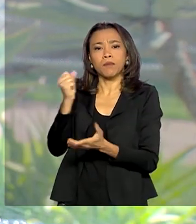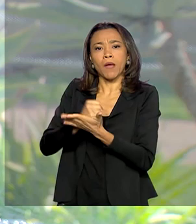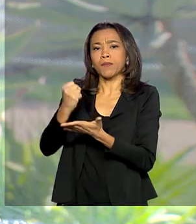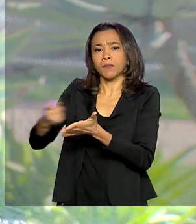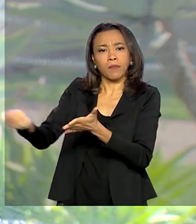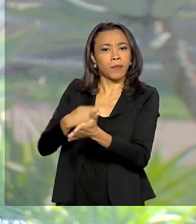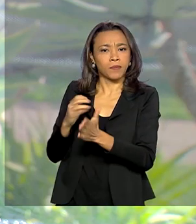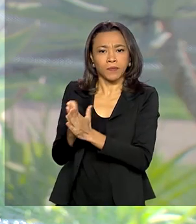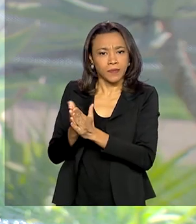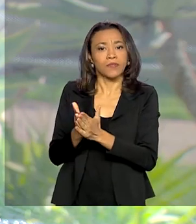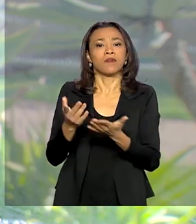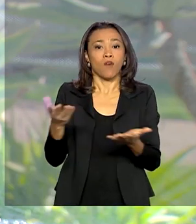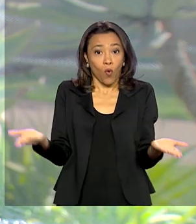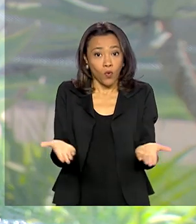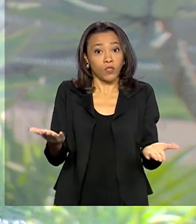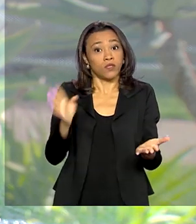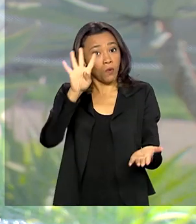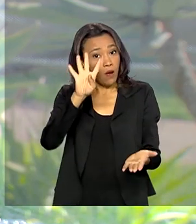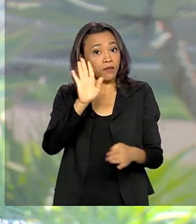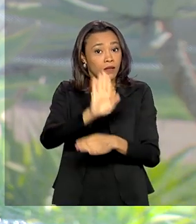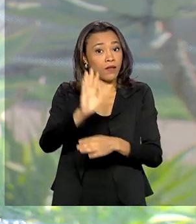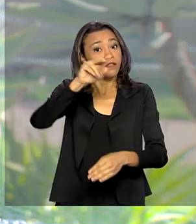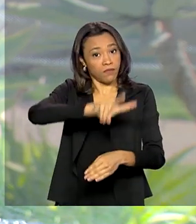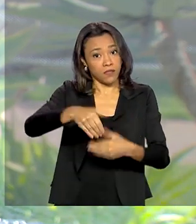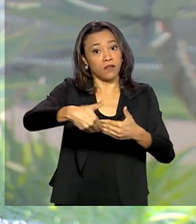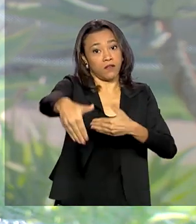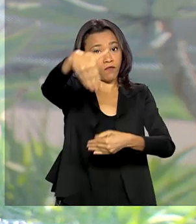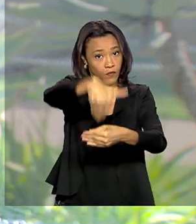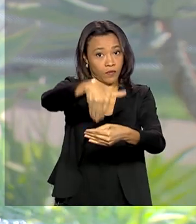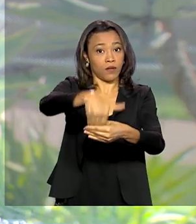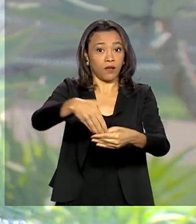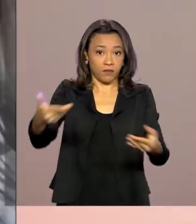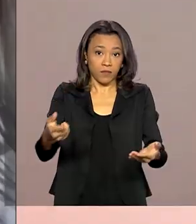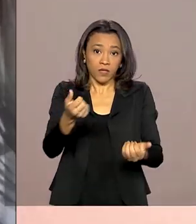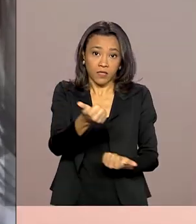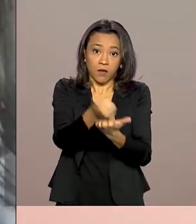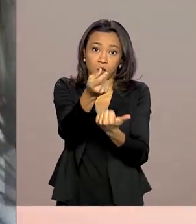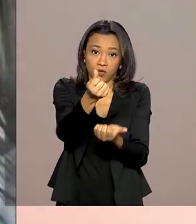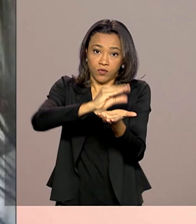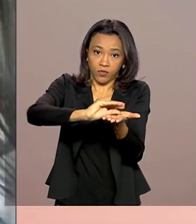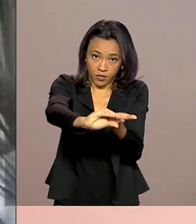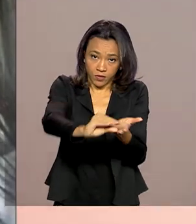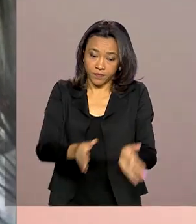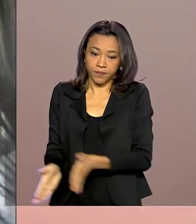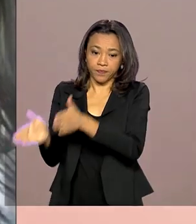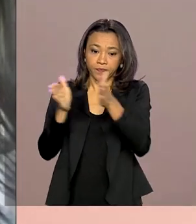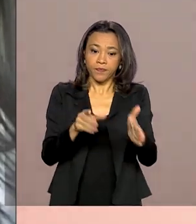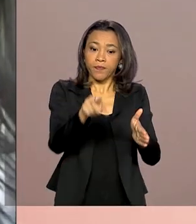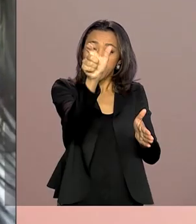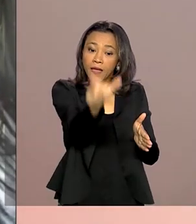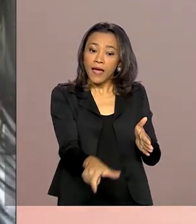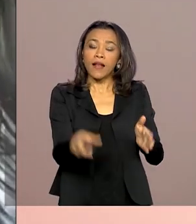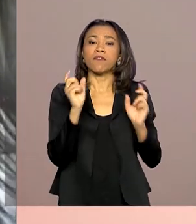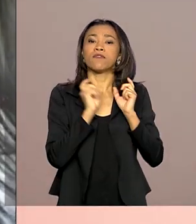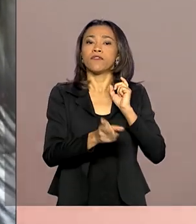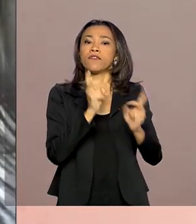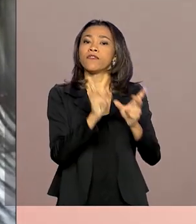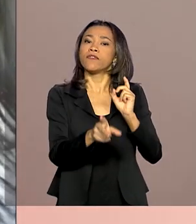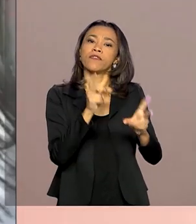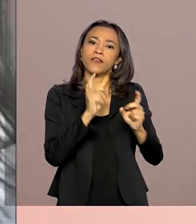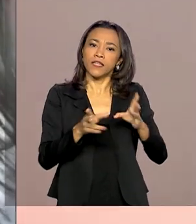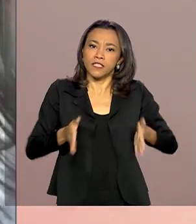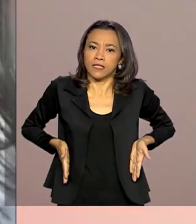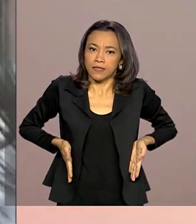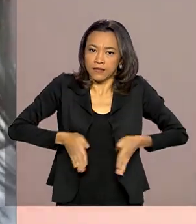marcada pras 4 da tarde de hoje. Veja os detalhes aí na reportagem. Railane vende cintas modeladoras em Belém.